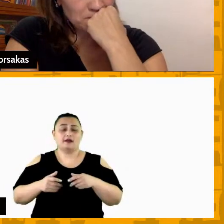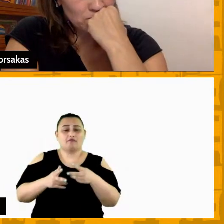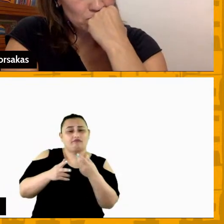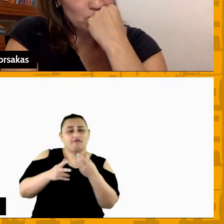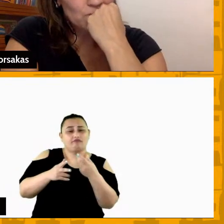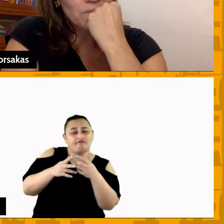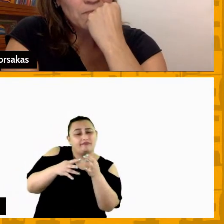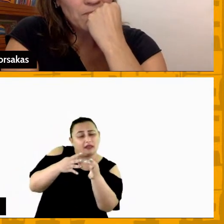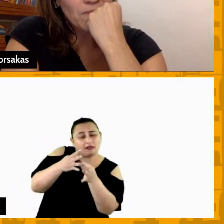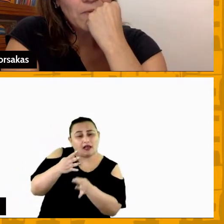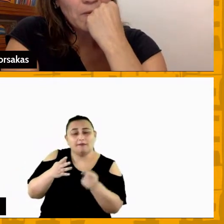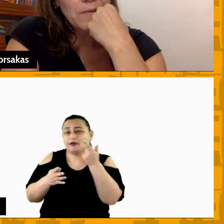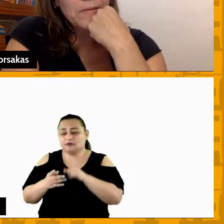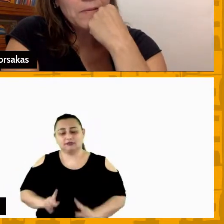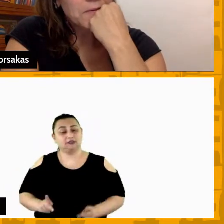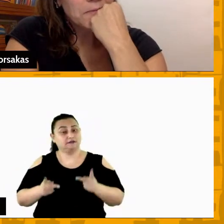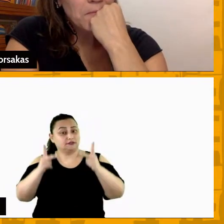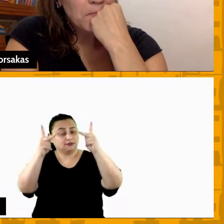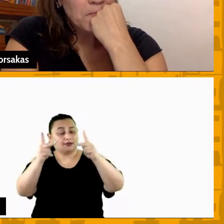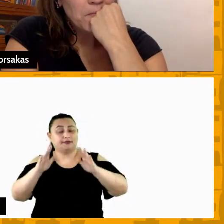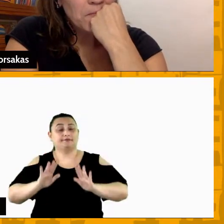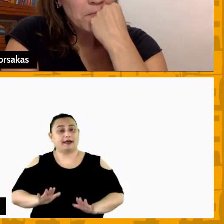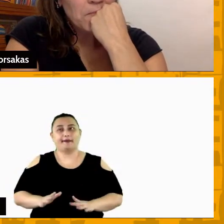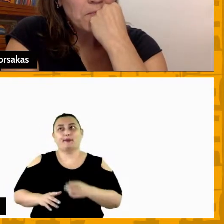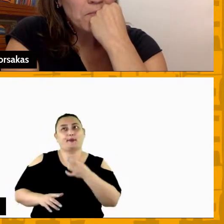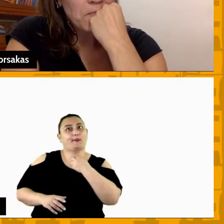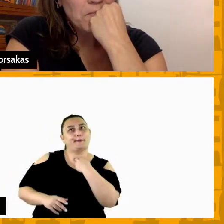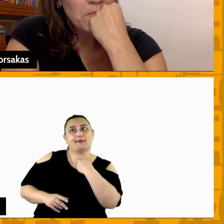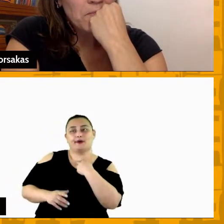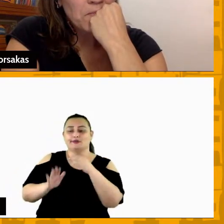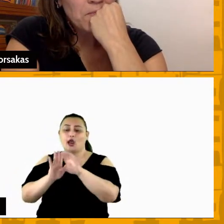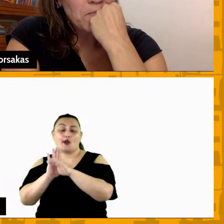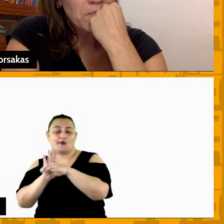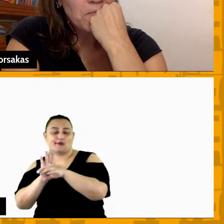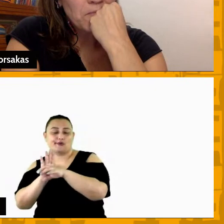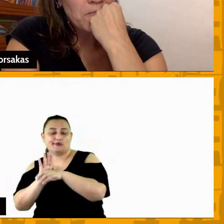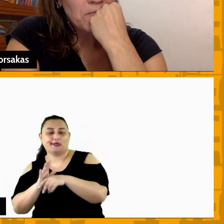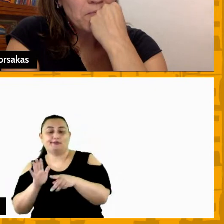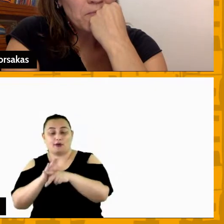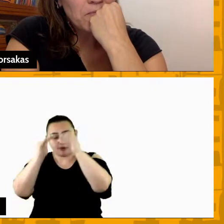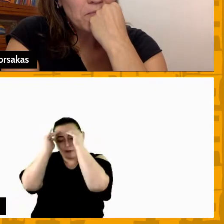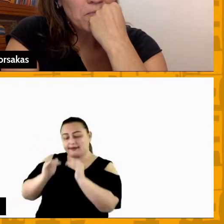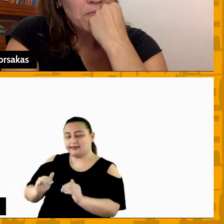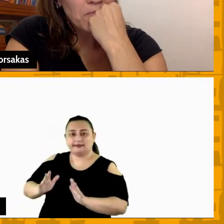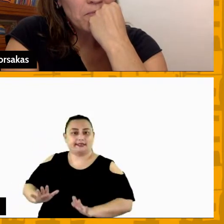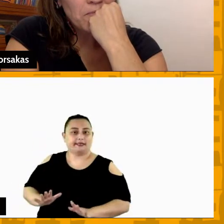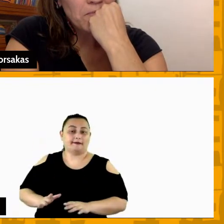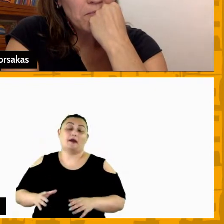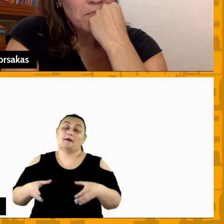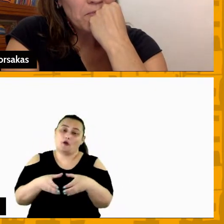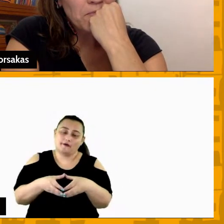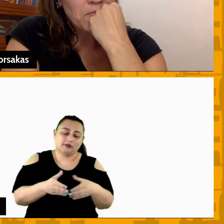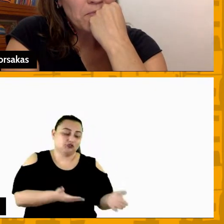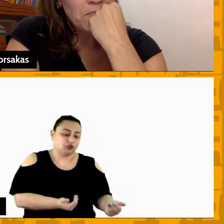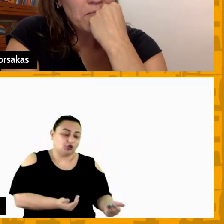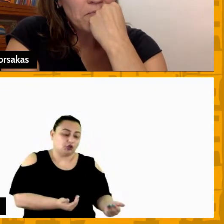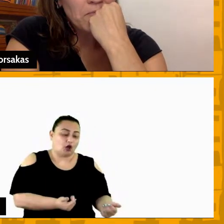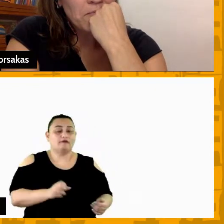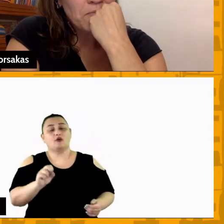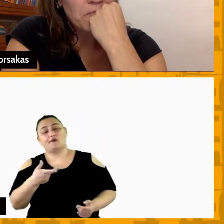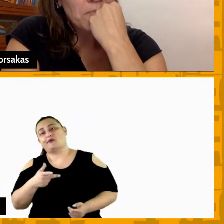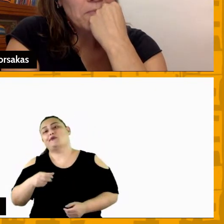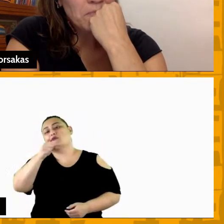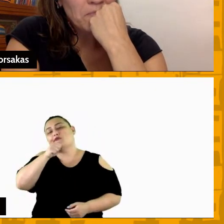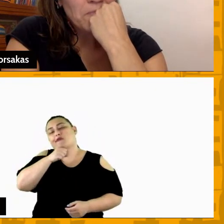passar a ganhar novamente mas você não pode abrir mão dos conceitos que você tem seja ele com o atleta mais jovem ou mais velho